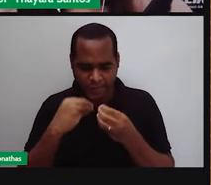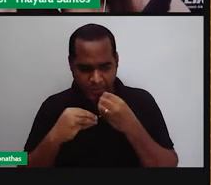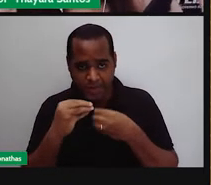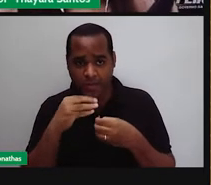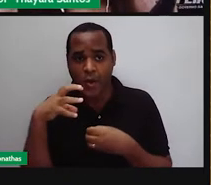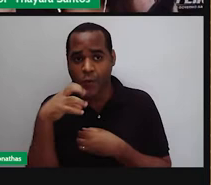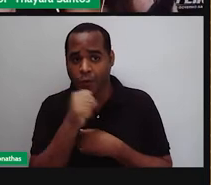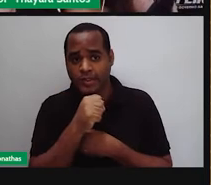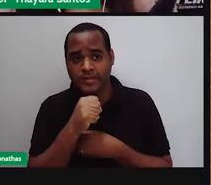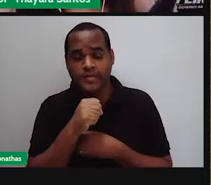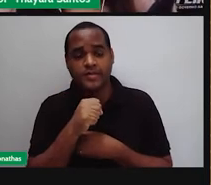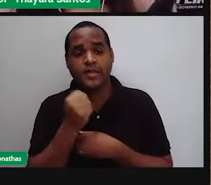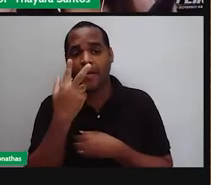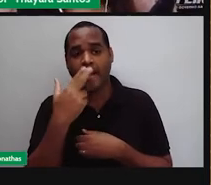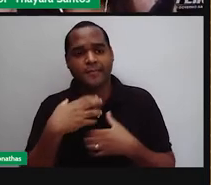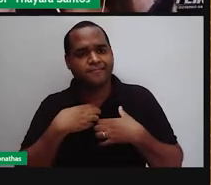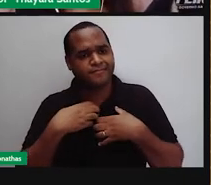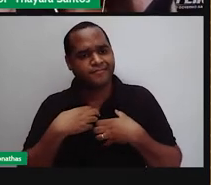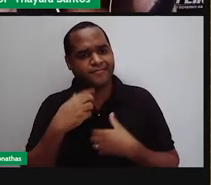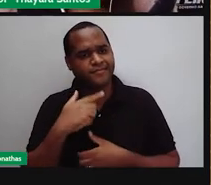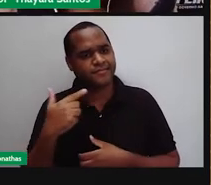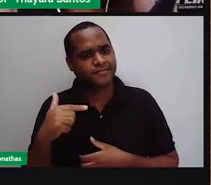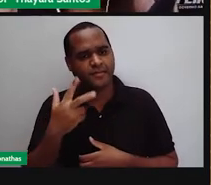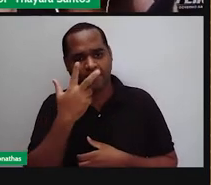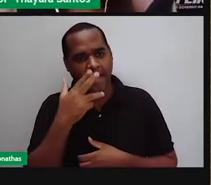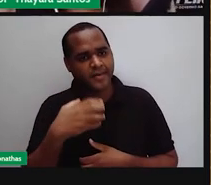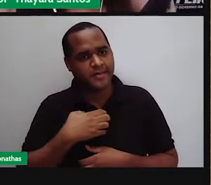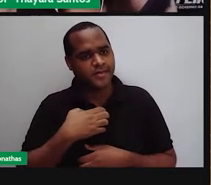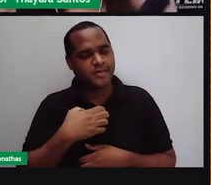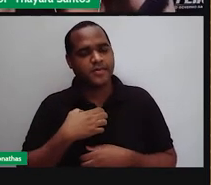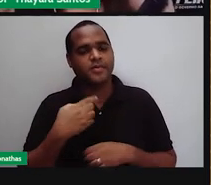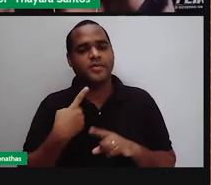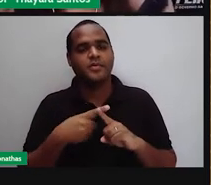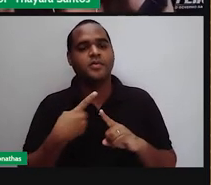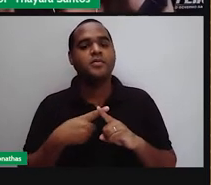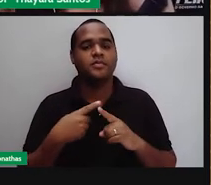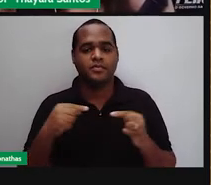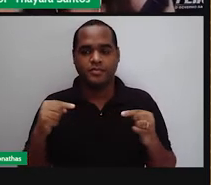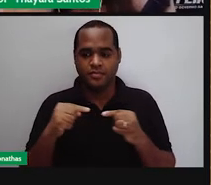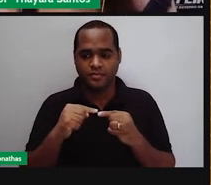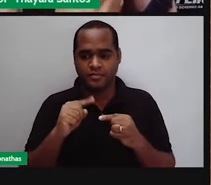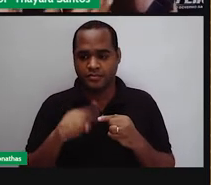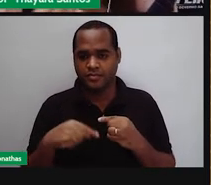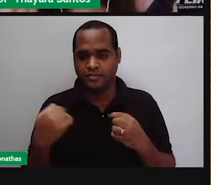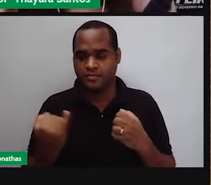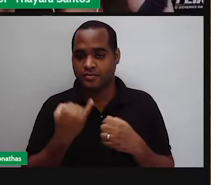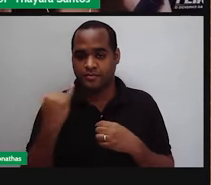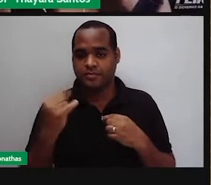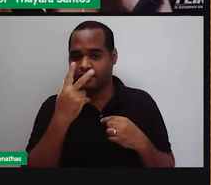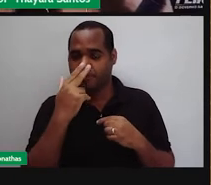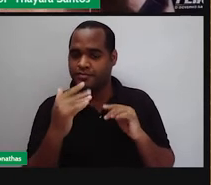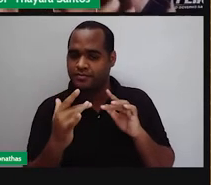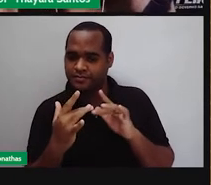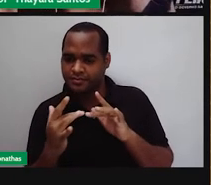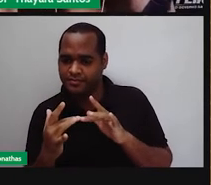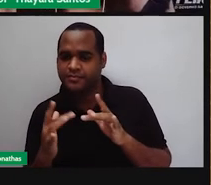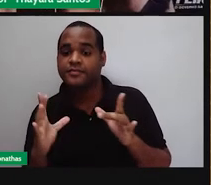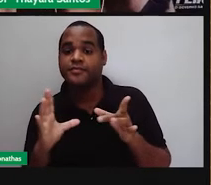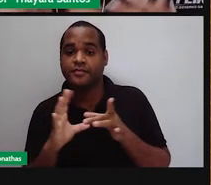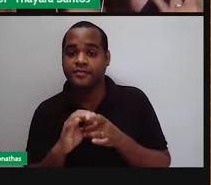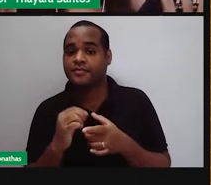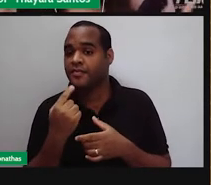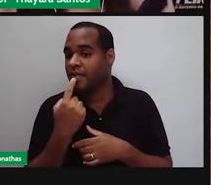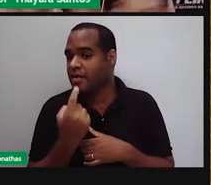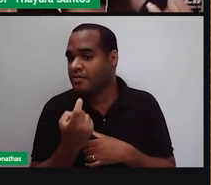uma coisa e nem sentiu direito o sabor daquele alimento. E, de fato, você não sentiu, porque você não deixou esse alimento entrar em contato com toda a